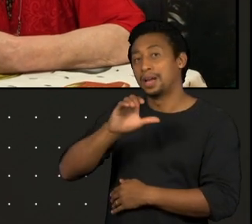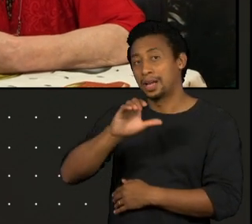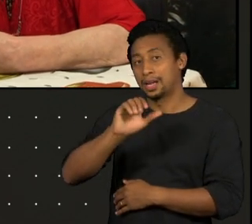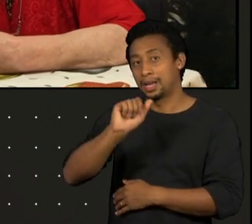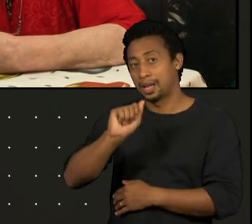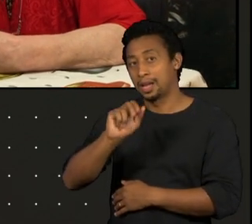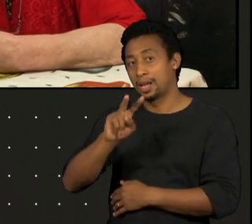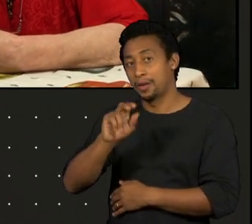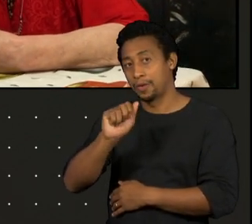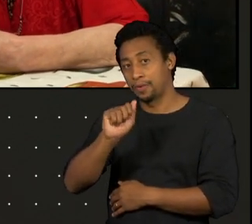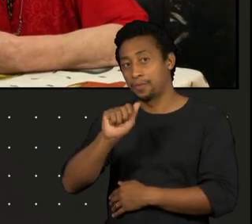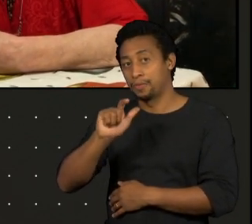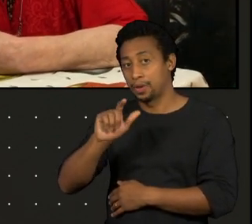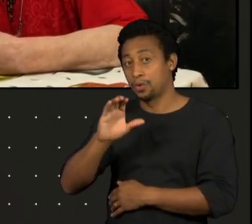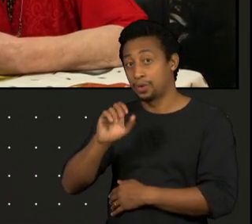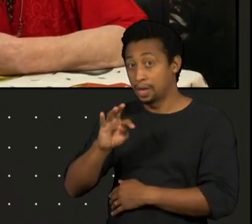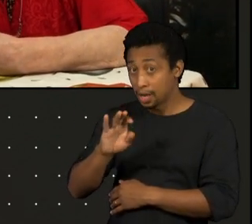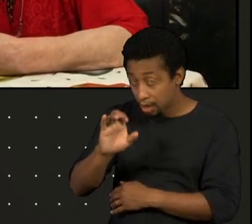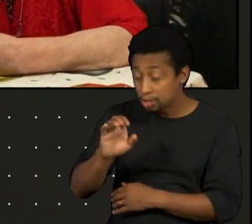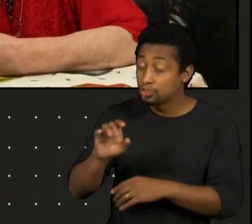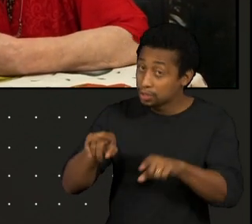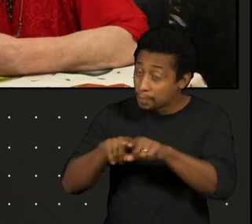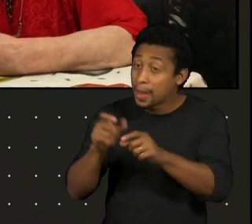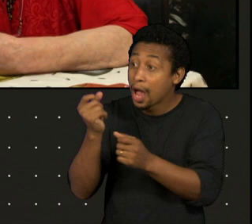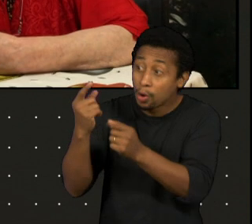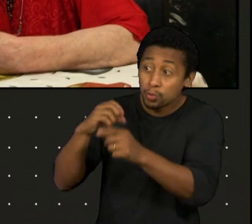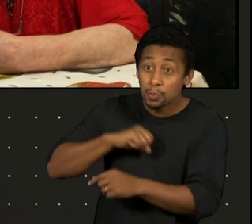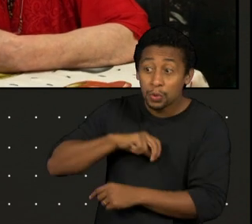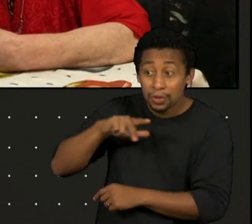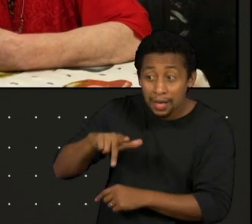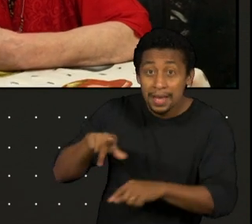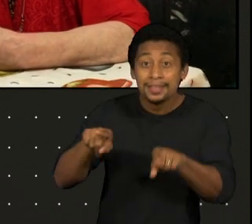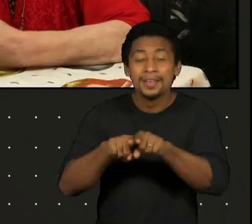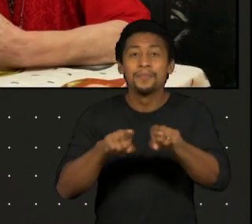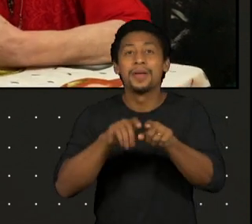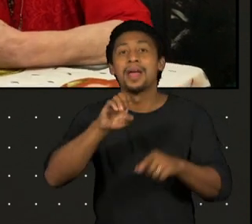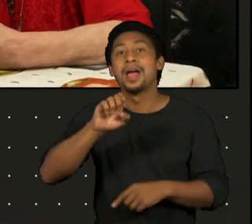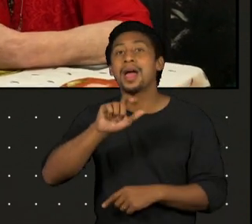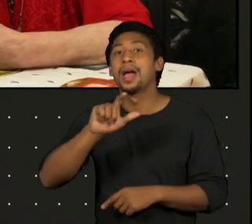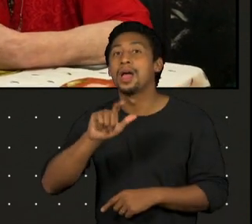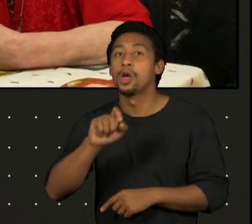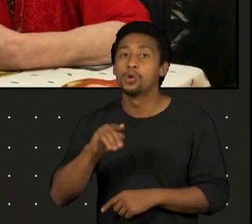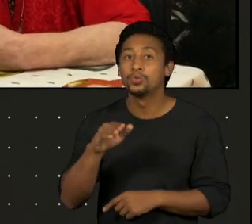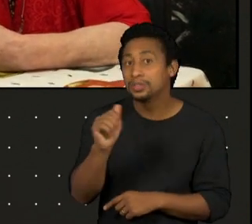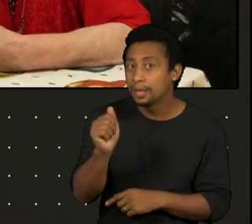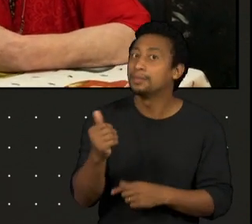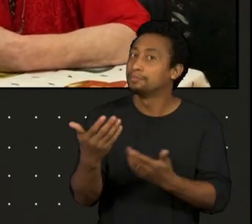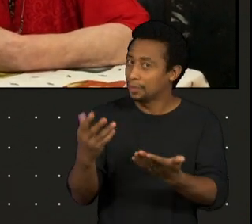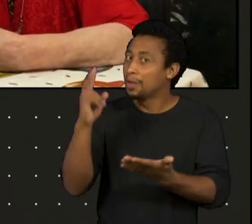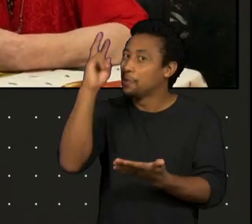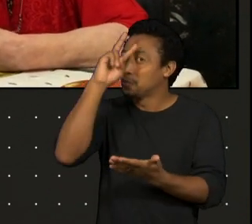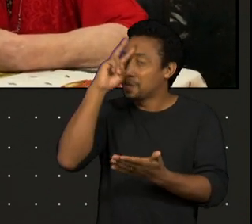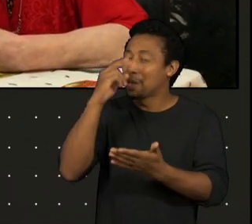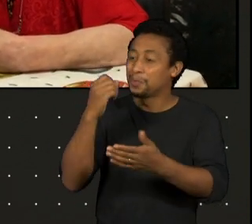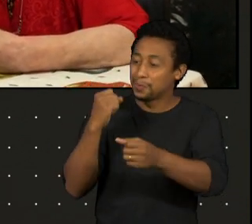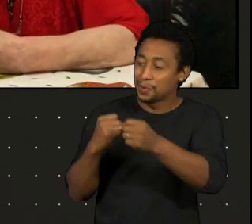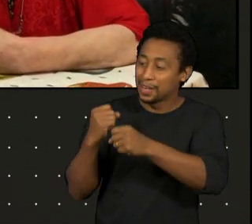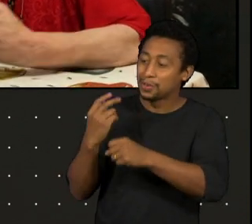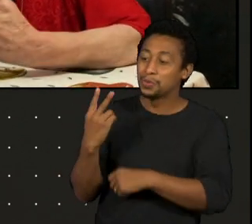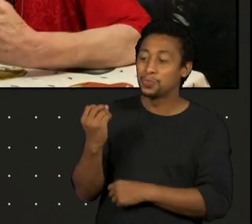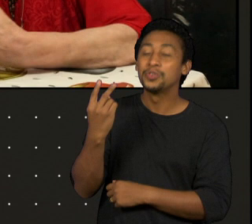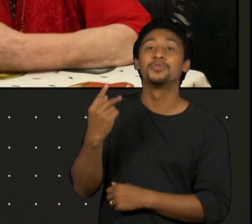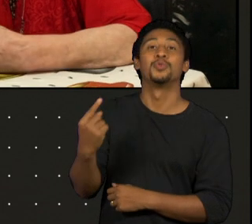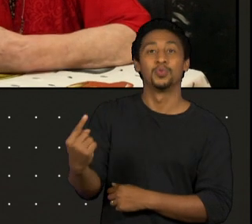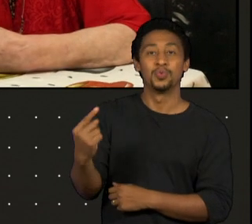Soares. A gente fez muitas coisas com as nossas apresentações neste ano 2021, em que se